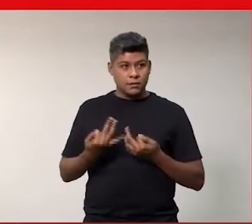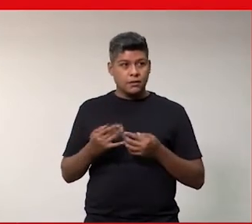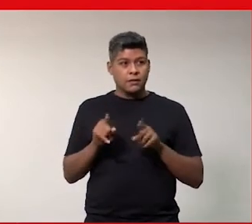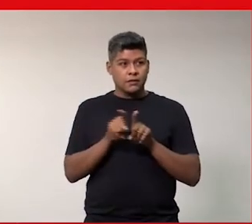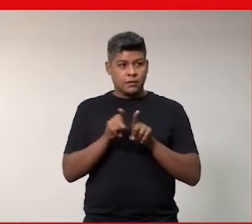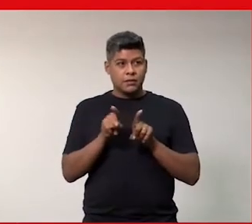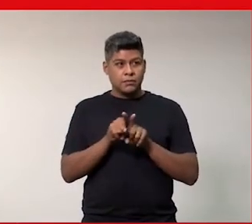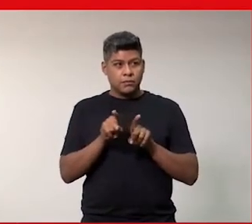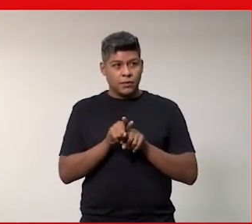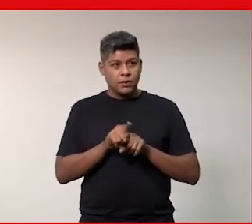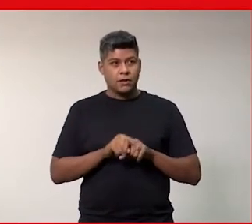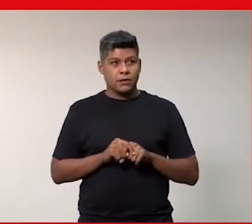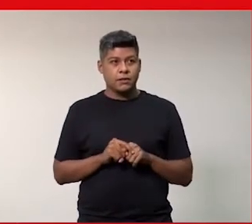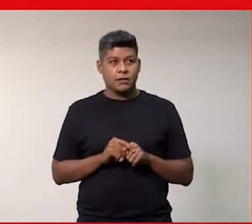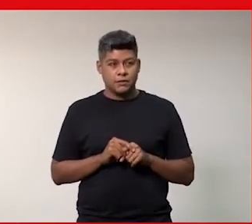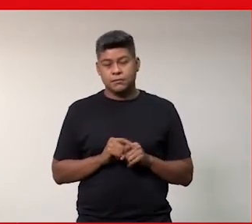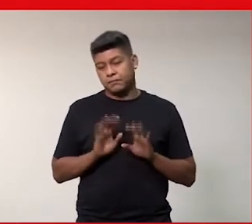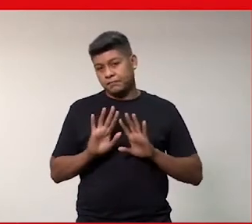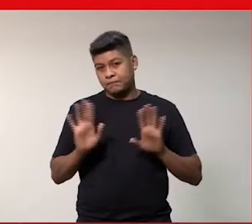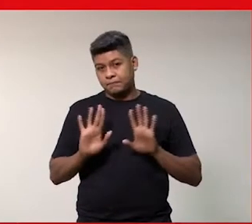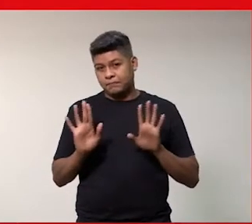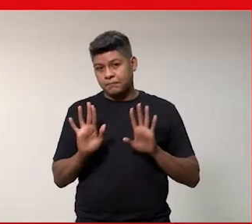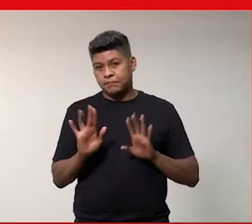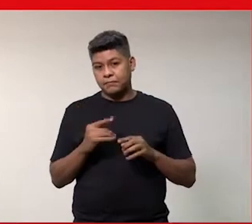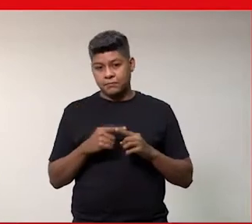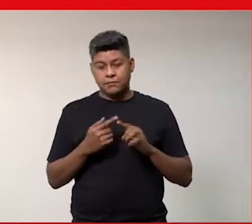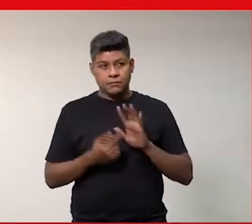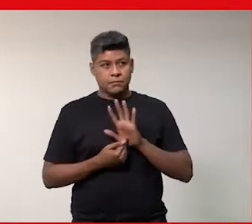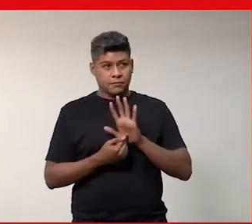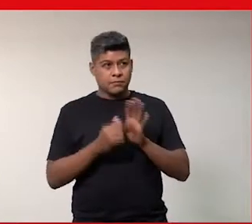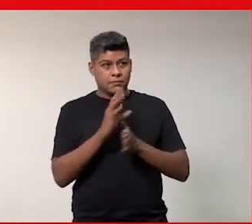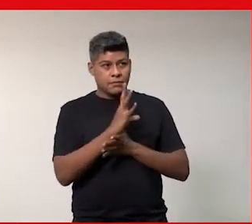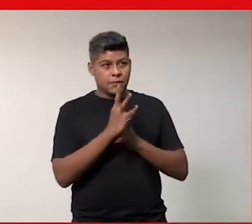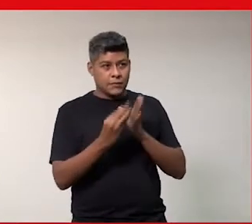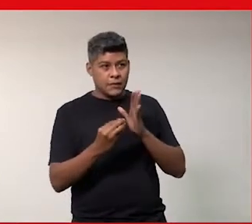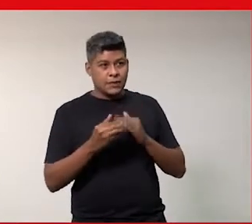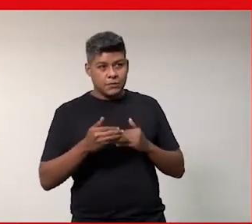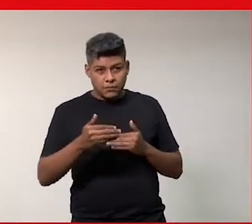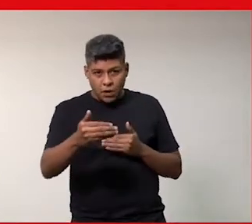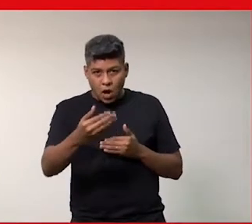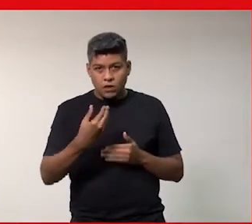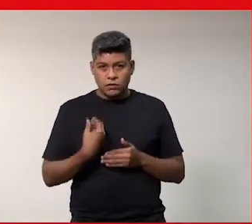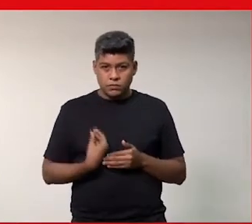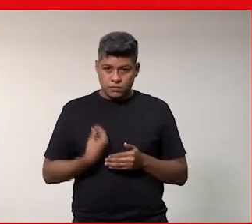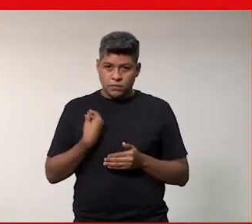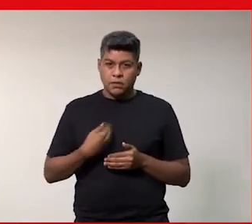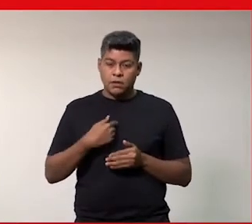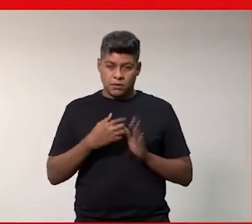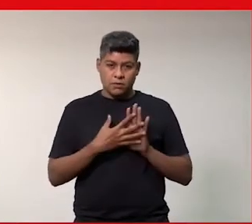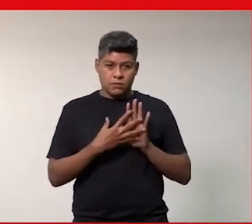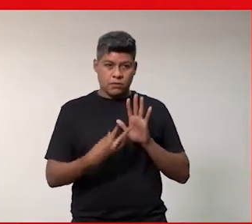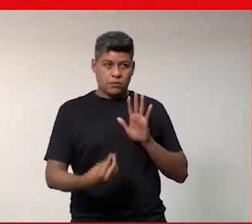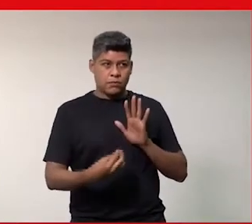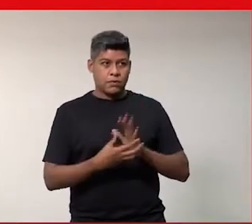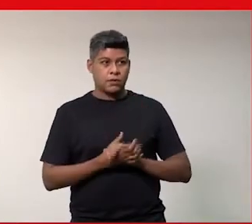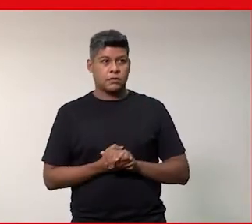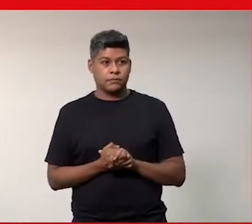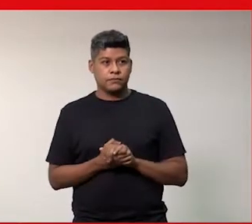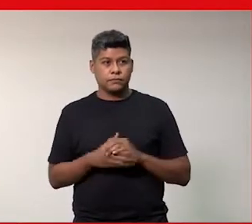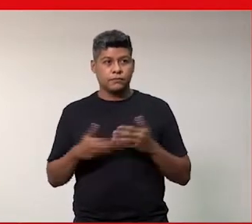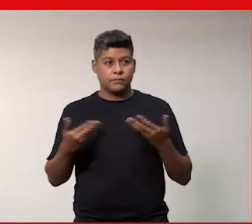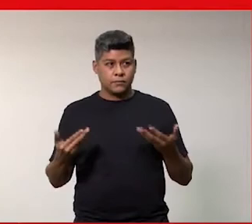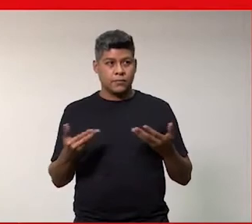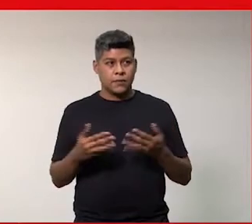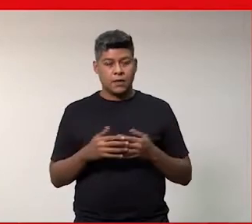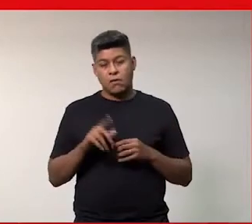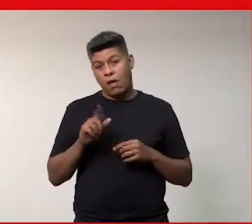mas eu vou deixar porque ia ficar muito na cara que eu estava imitando mas no próximo evento eu já vou copiar então eu acho